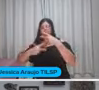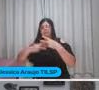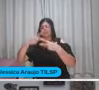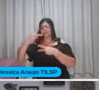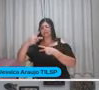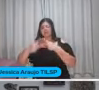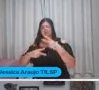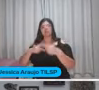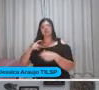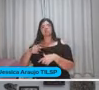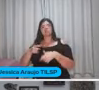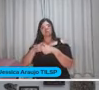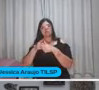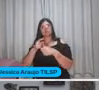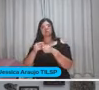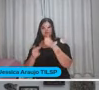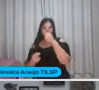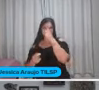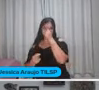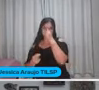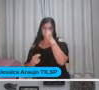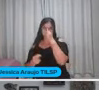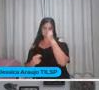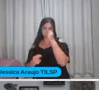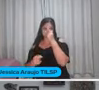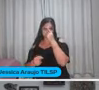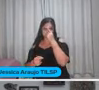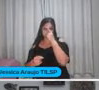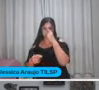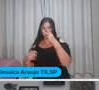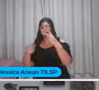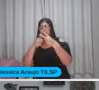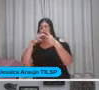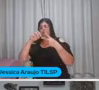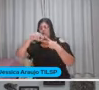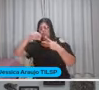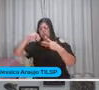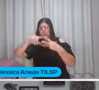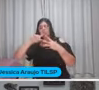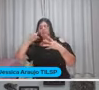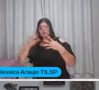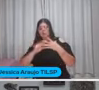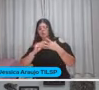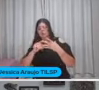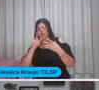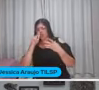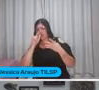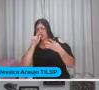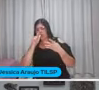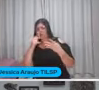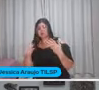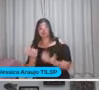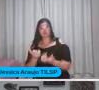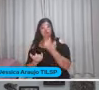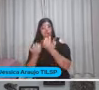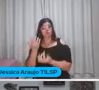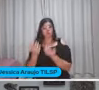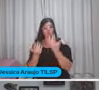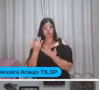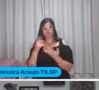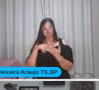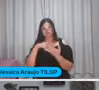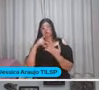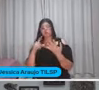Representa um elemento Então Um bimestre Trabalhamos a terra O outro a água Agora estamos no fogo E vamos